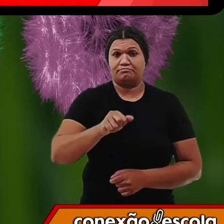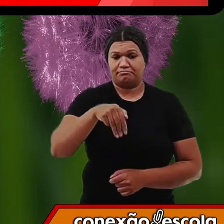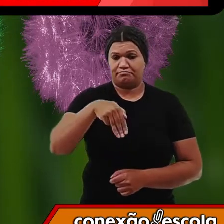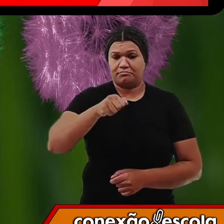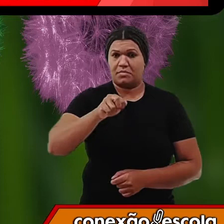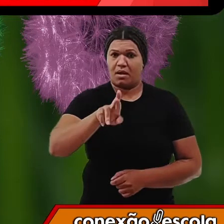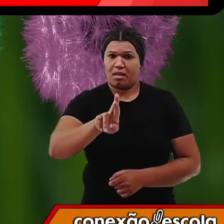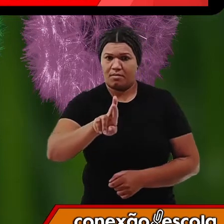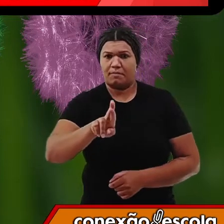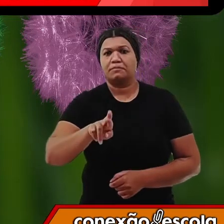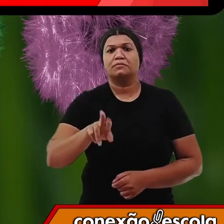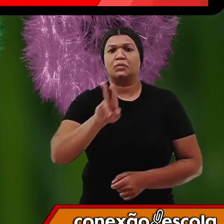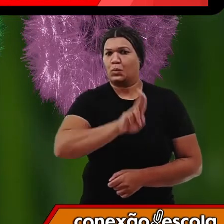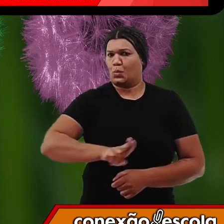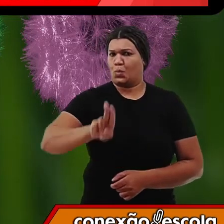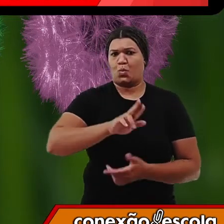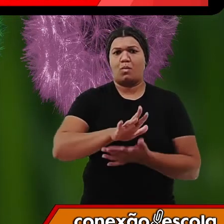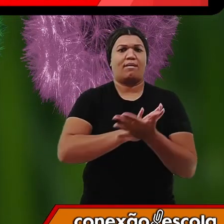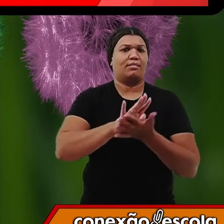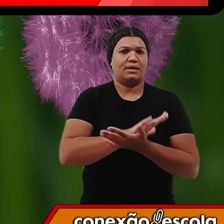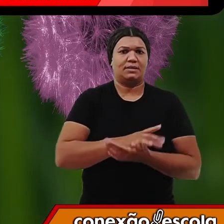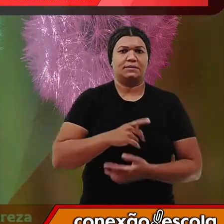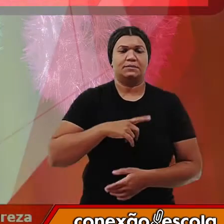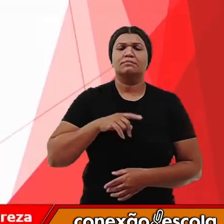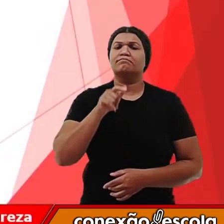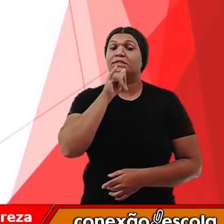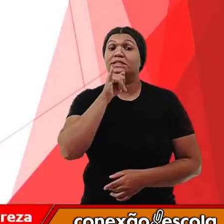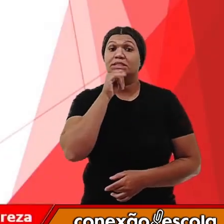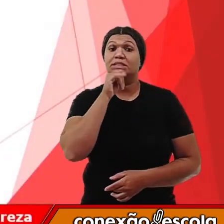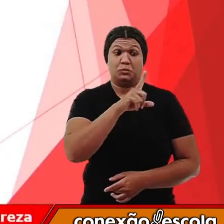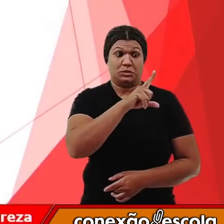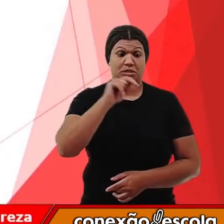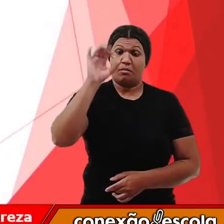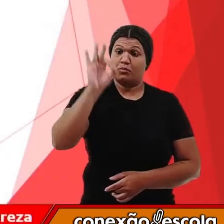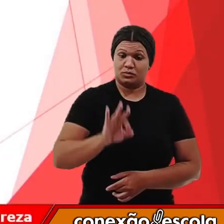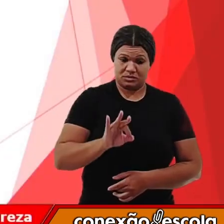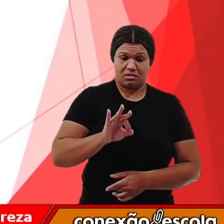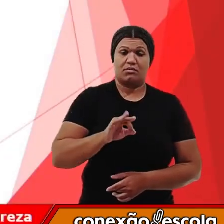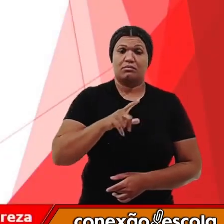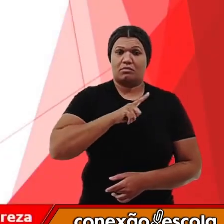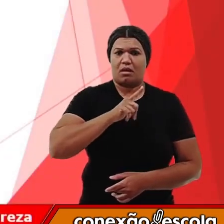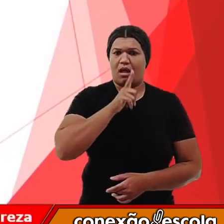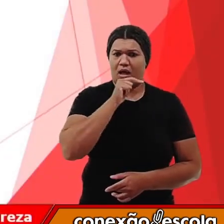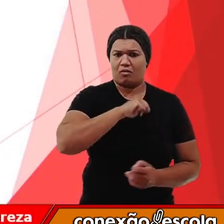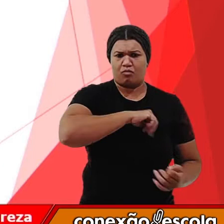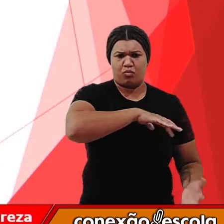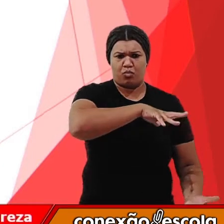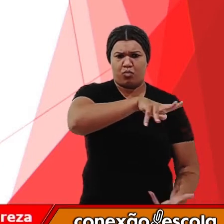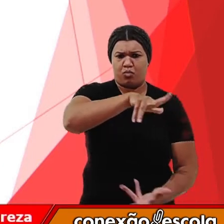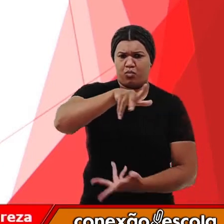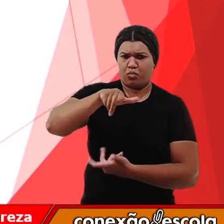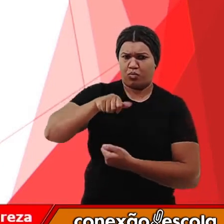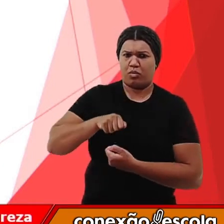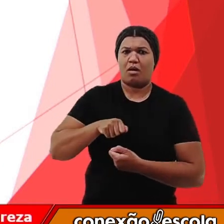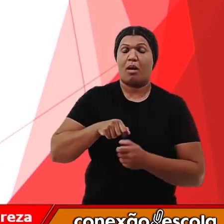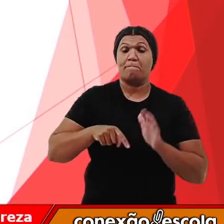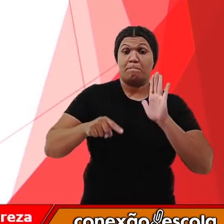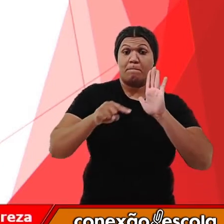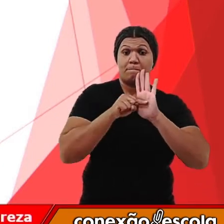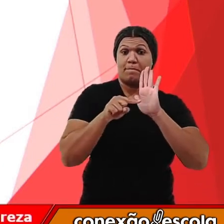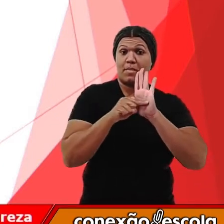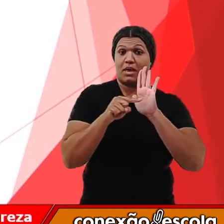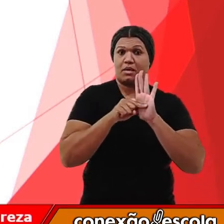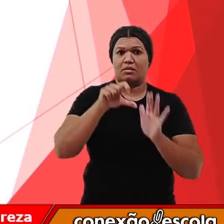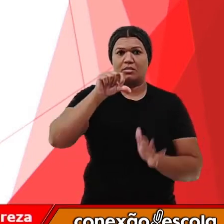nosso dia a dia. Se eu pego 100%, que é a totalidade da água que existe no planeta e subtraio por